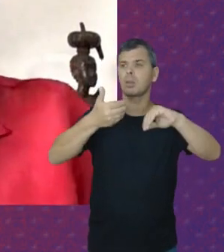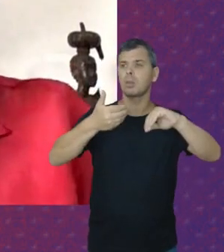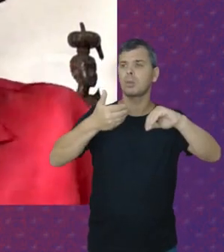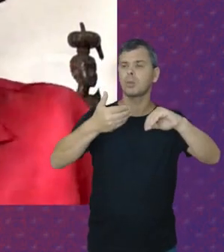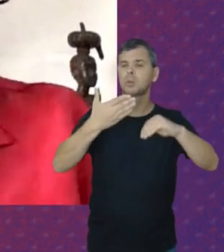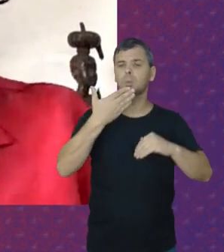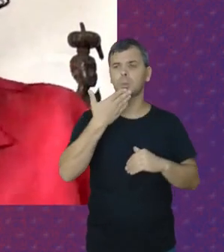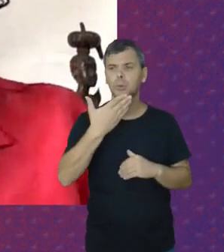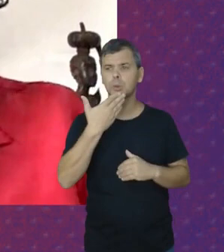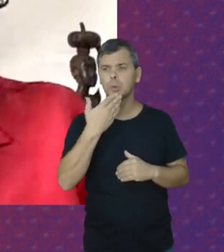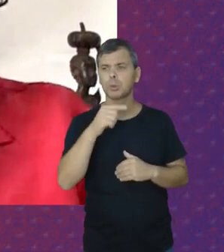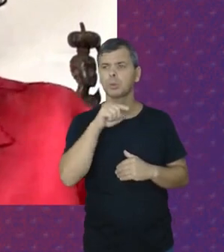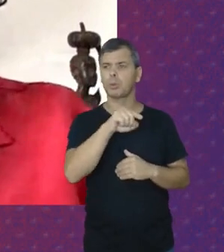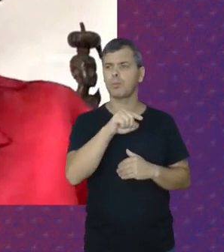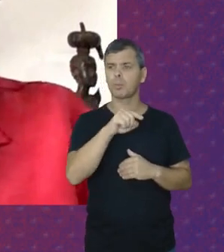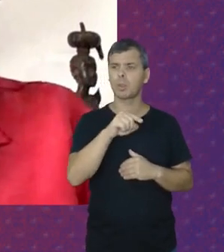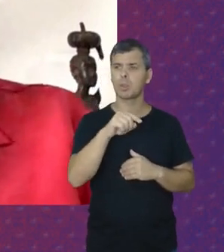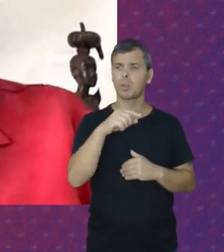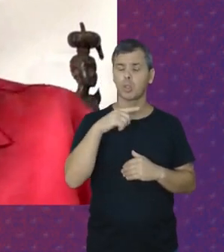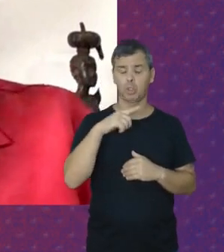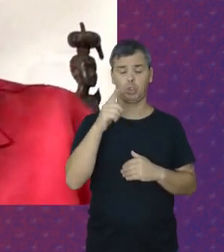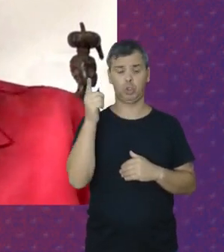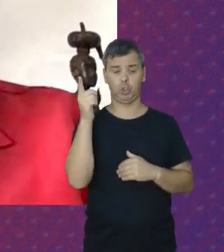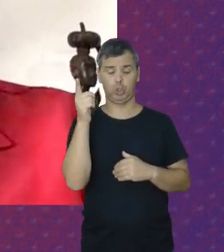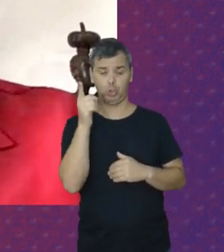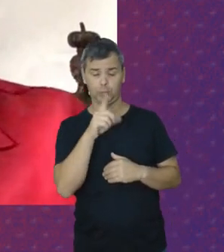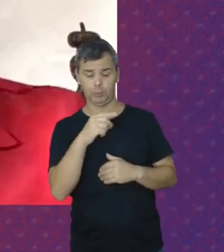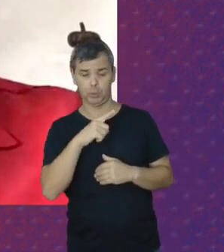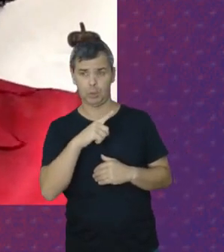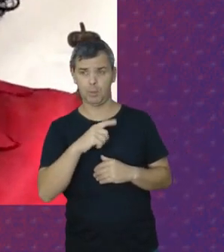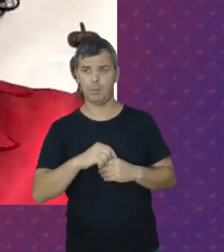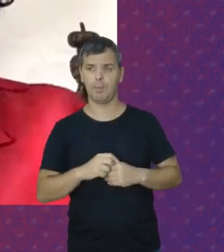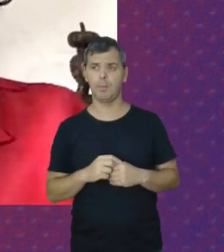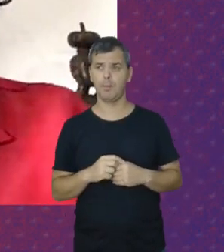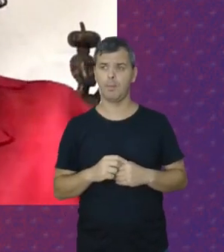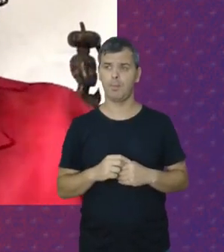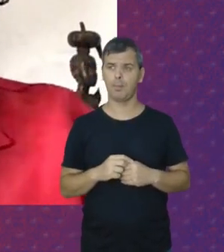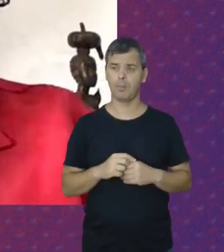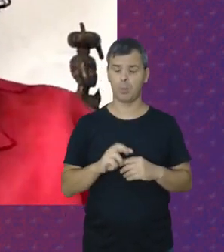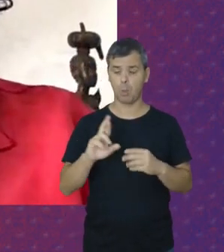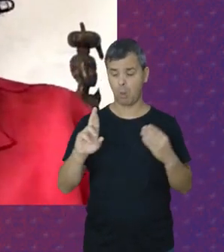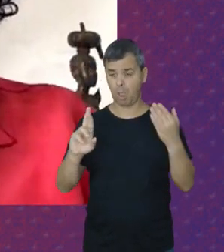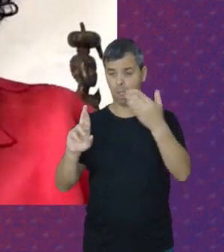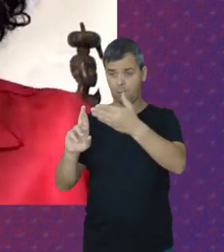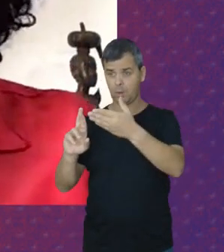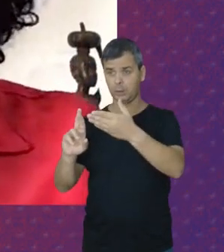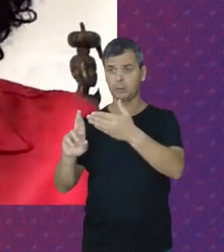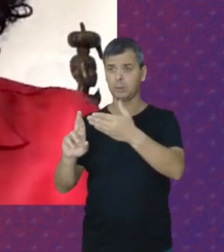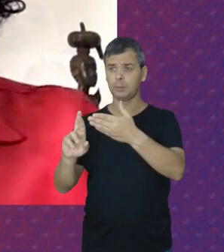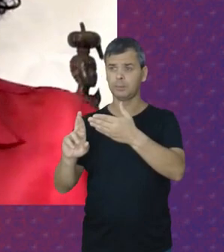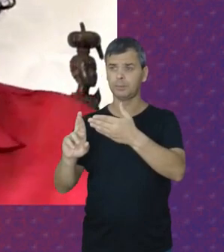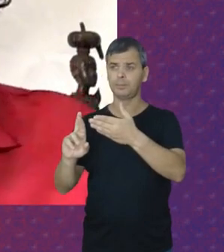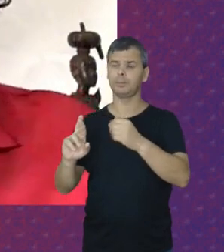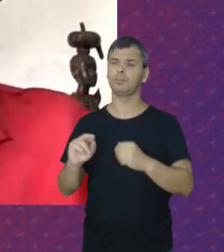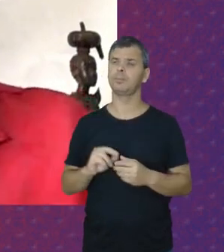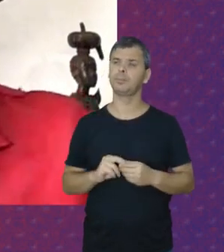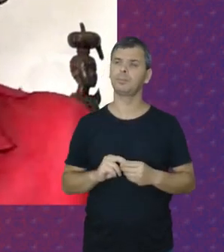lá E lá Nós tivemos O êxito De pelo menos Ter uma referência Delas Na